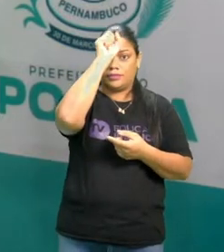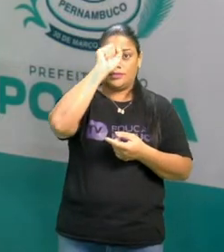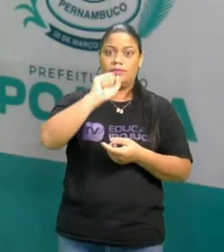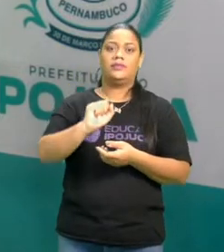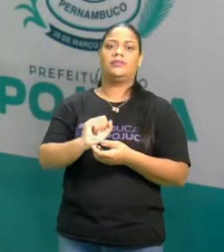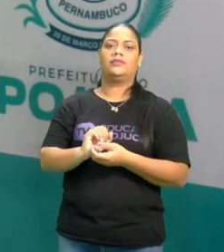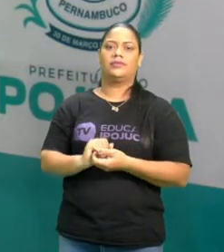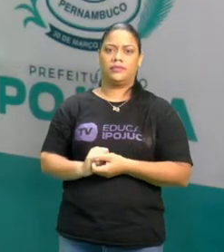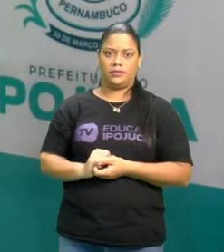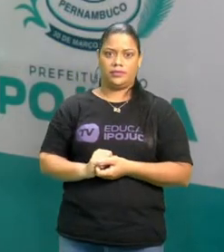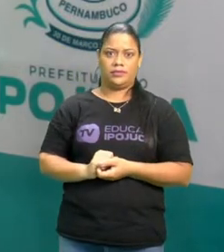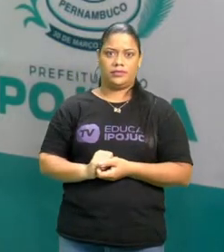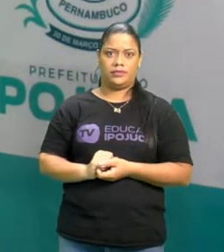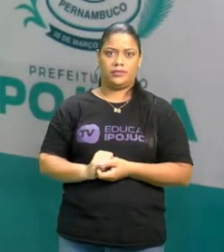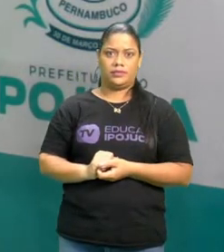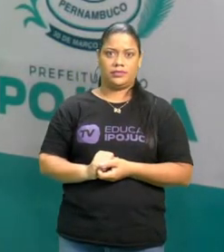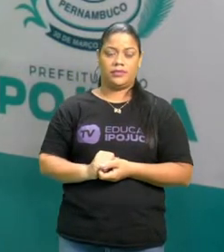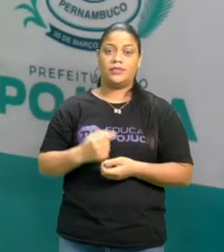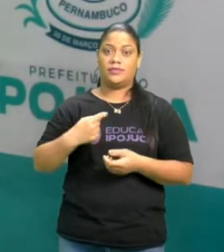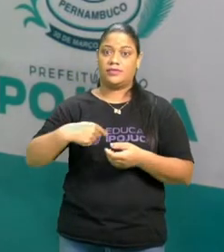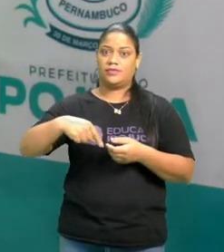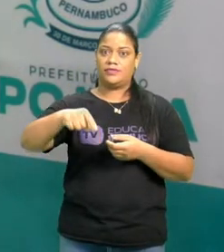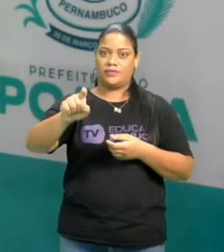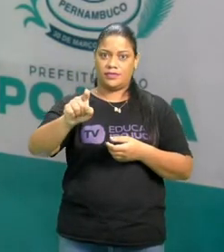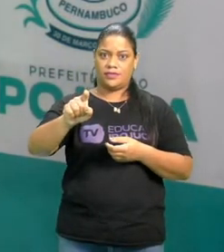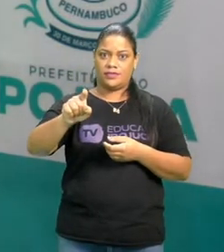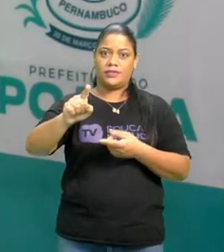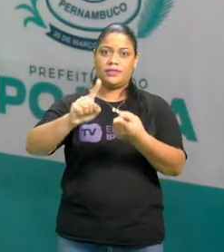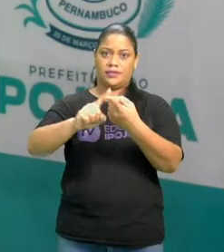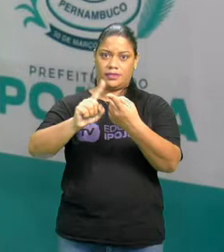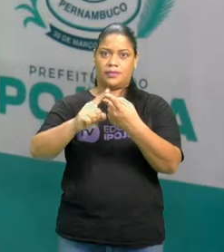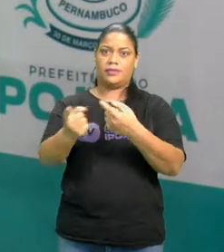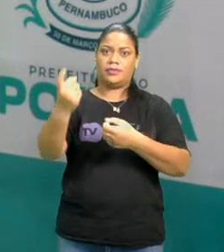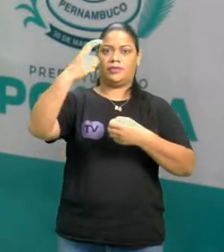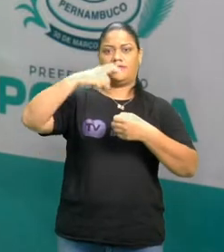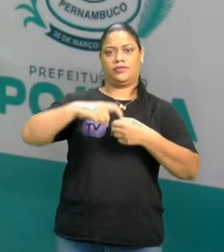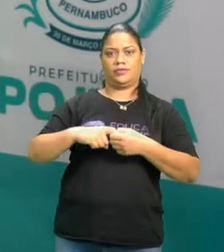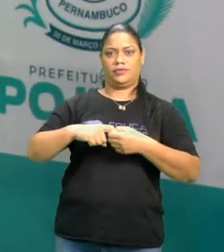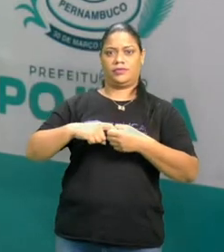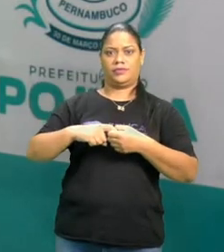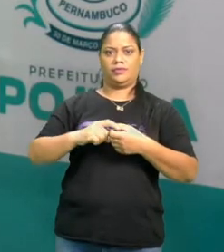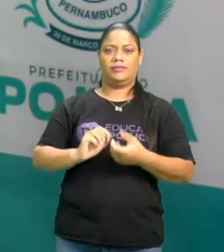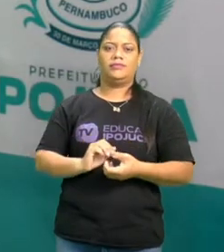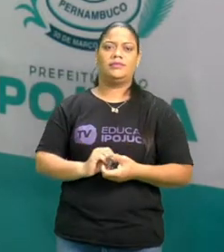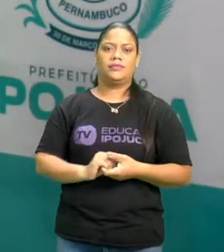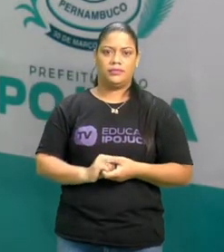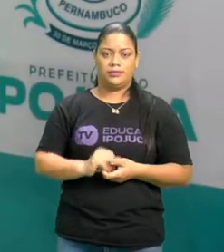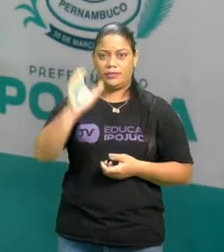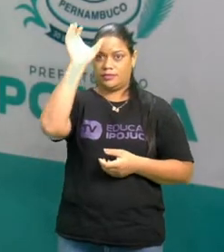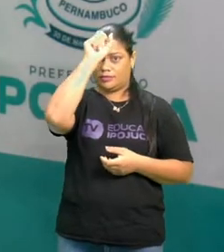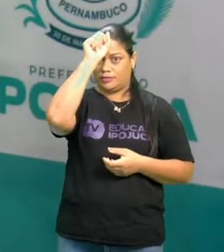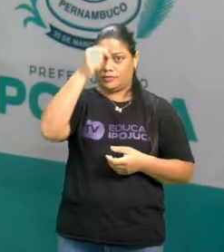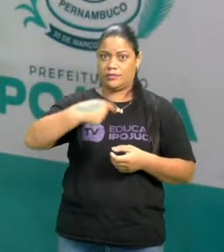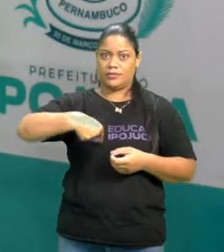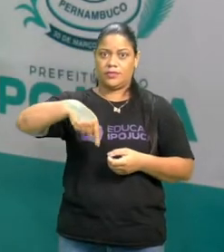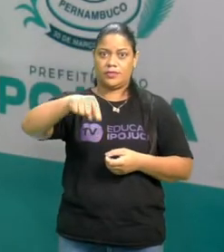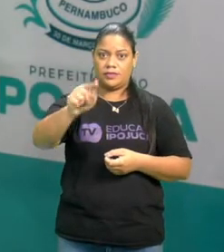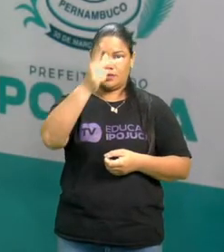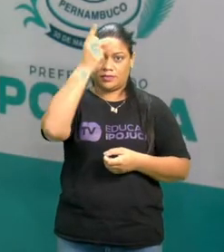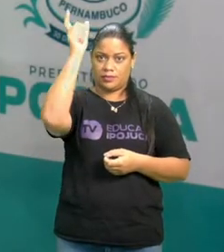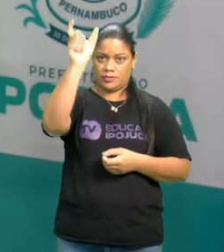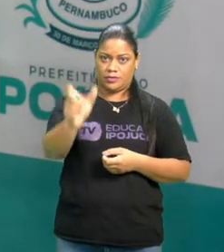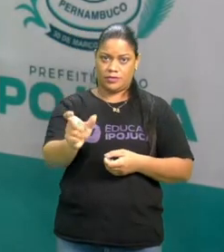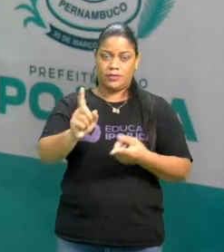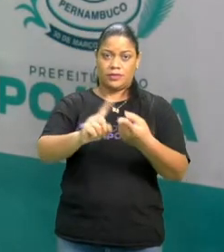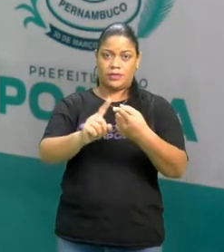é via dupla. Ela vai e ela vem. A aprendizagem vai para o outro